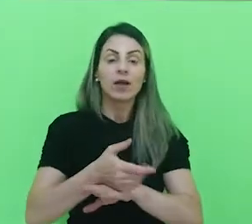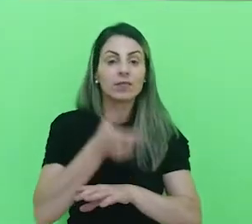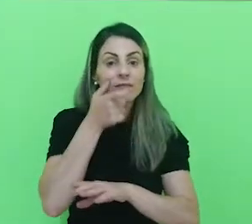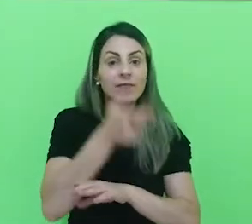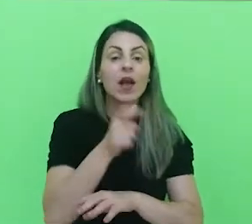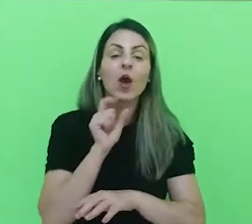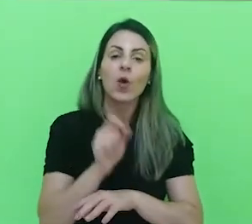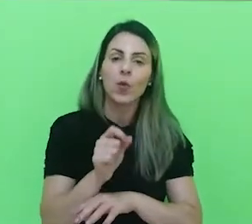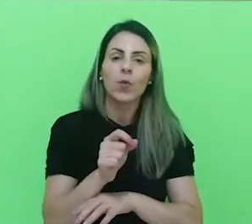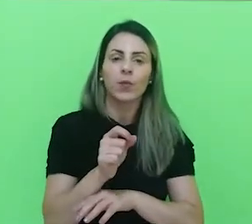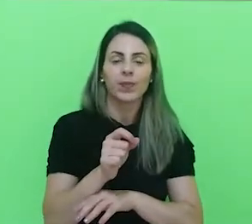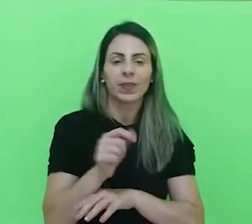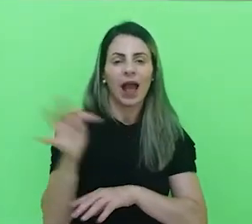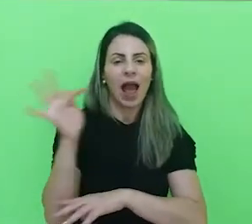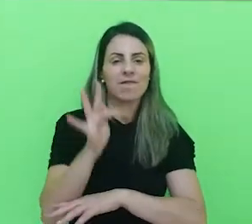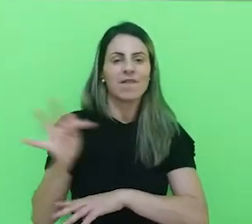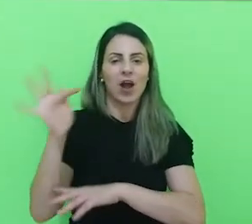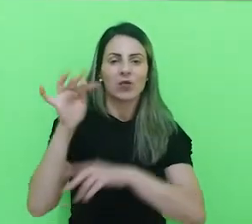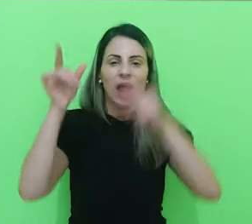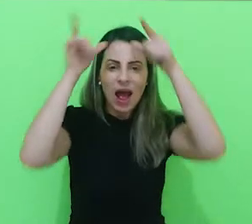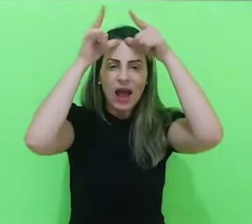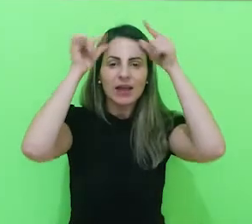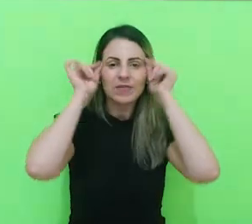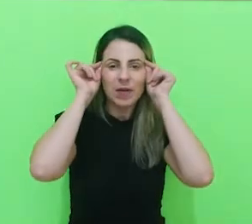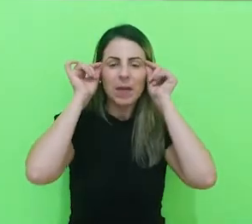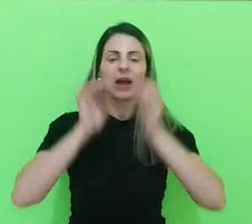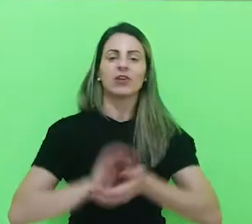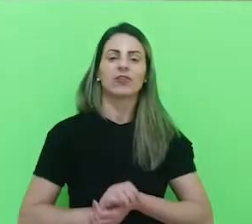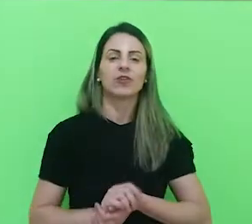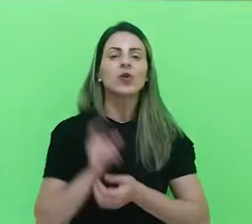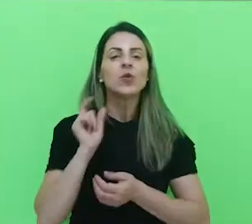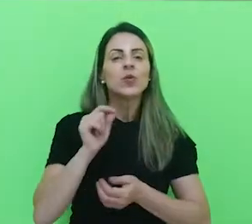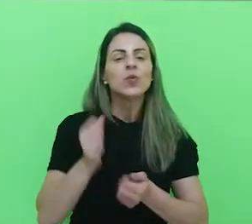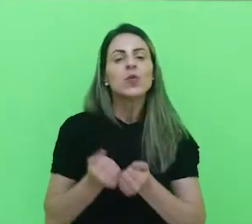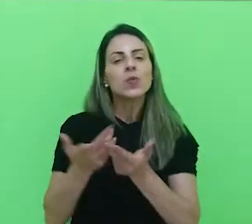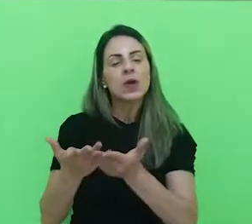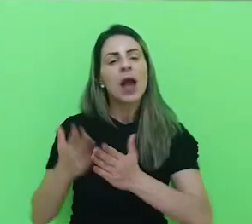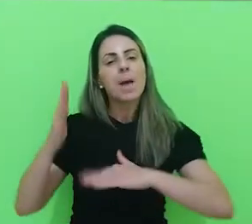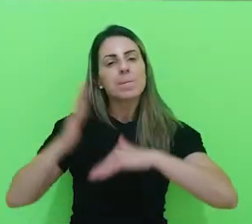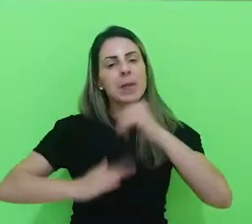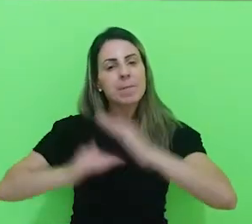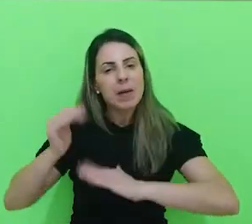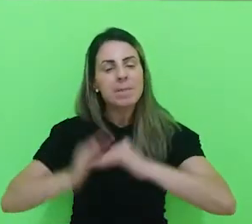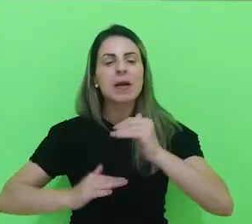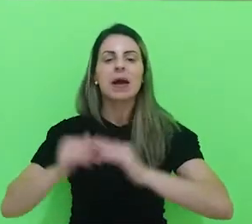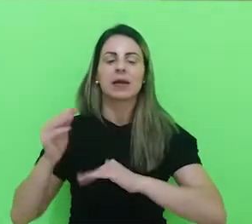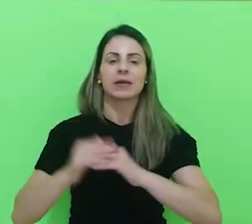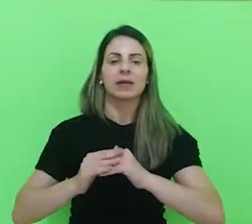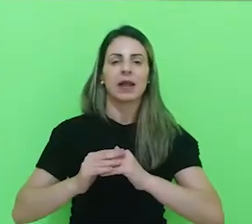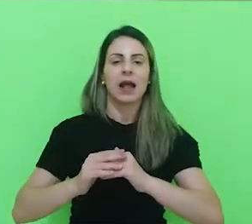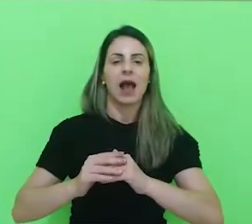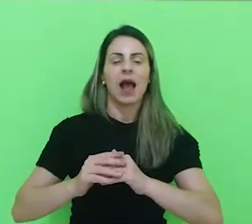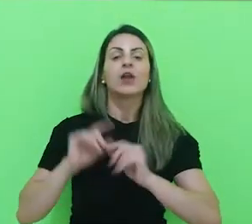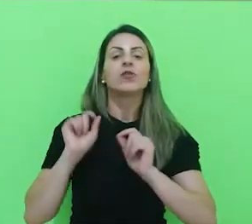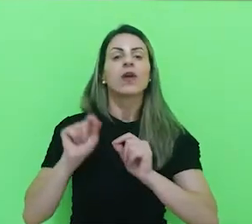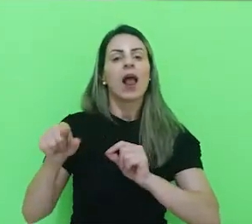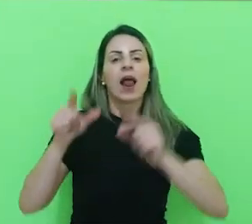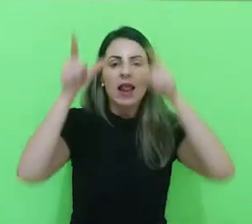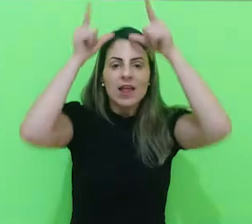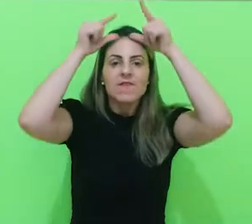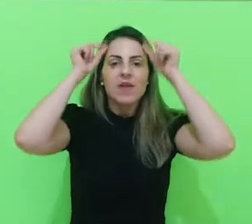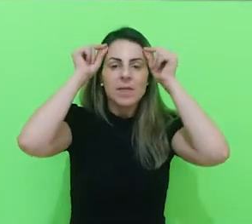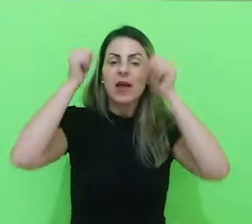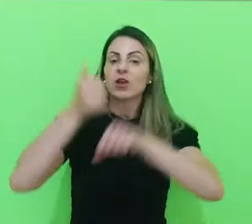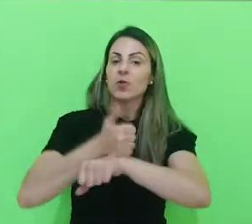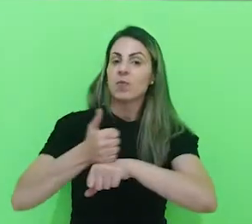de graduação em enfermagem. O que vai dar a eles a competência e a habilidade de serem enfermeiros, né?